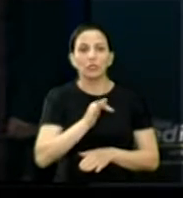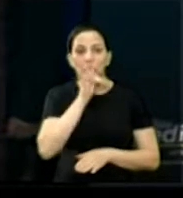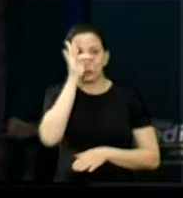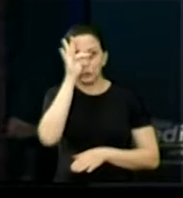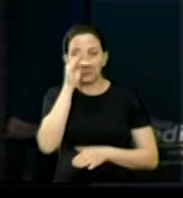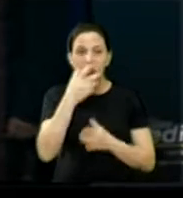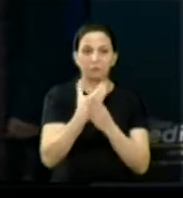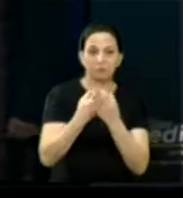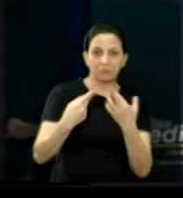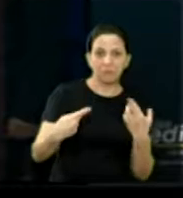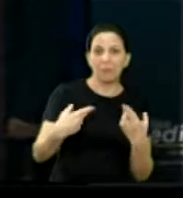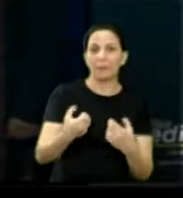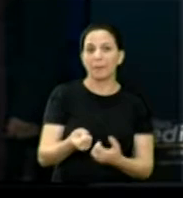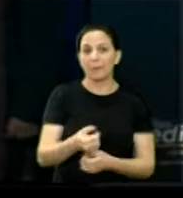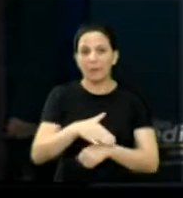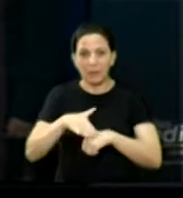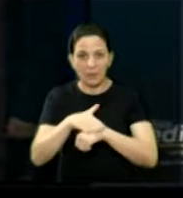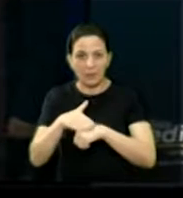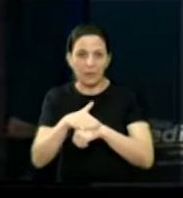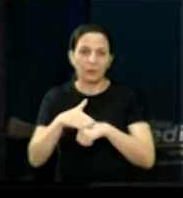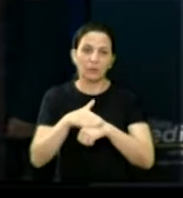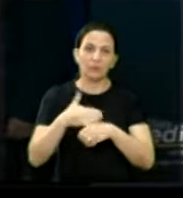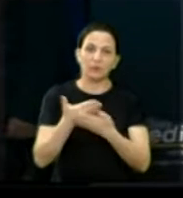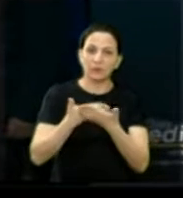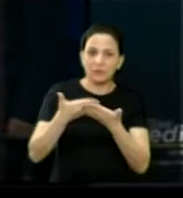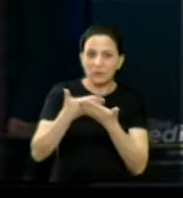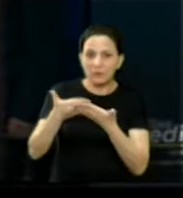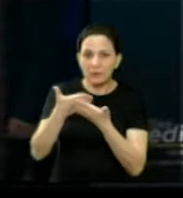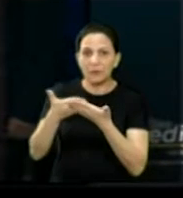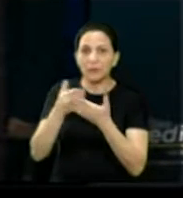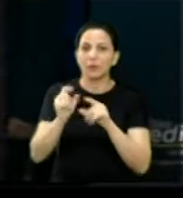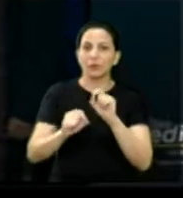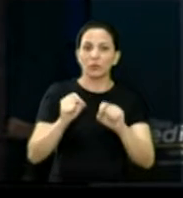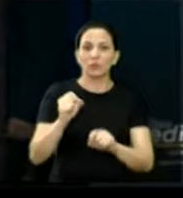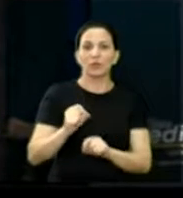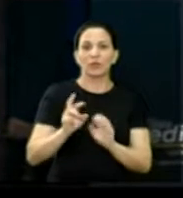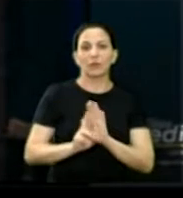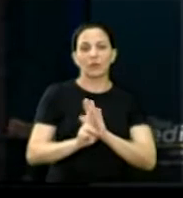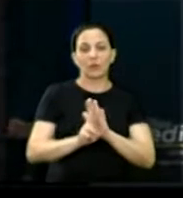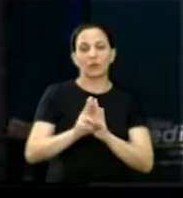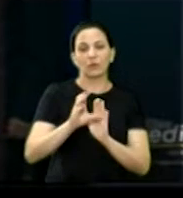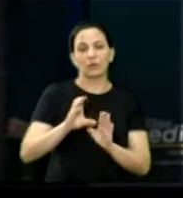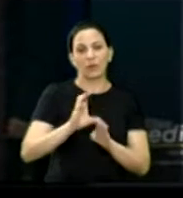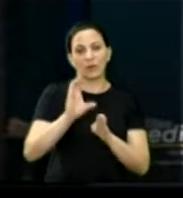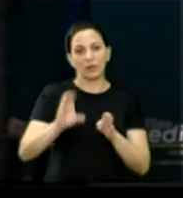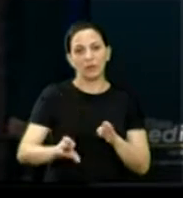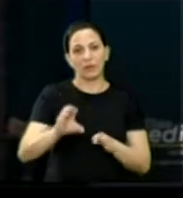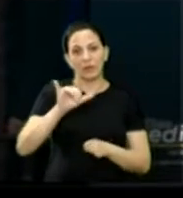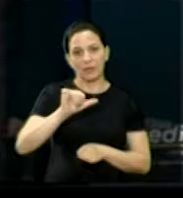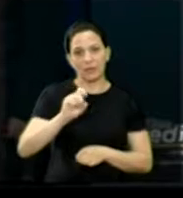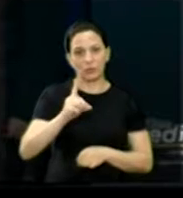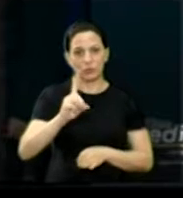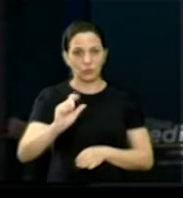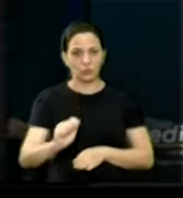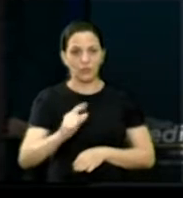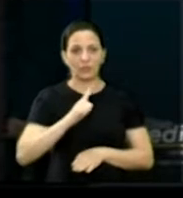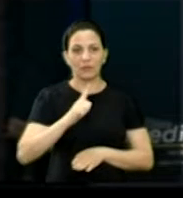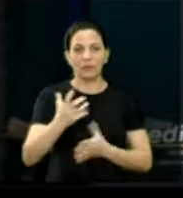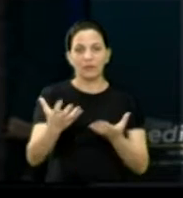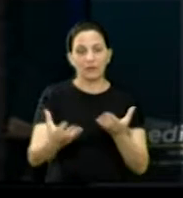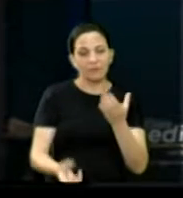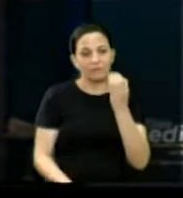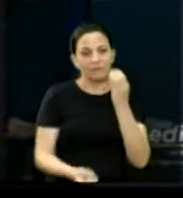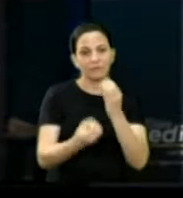nosso presidente esteve lá também, o Jefferson e Chuda, representando a Câmara, e estão querendo